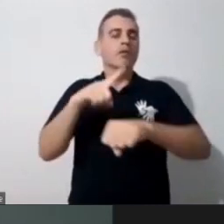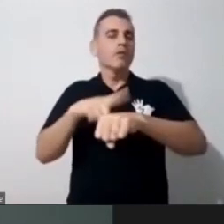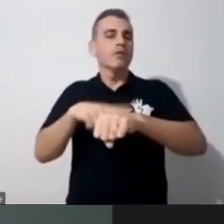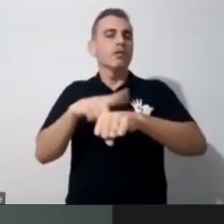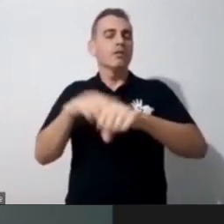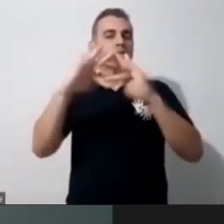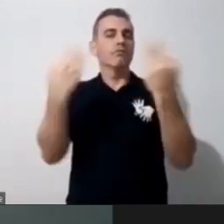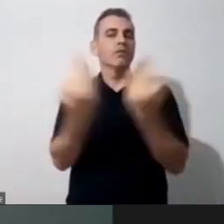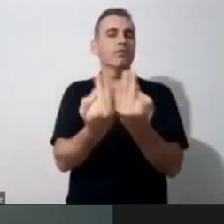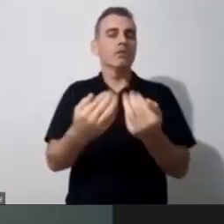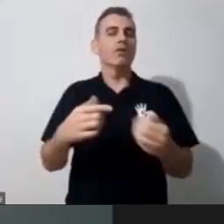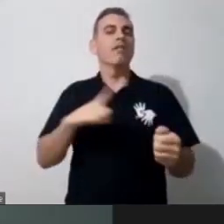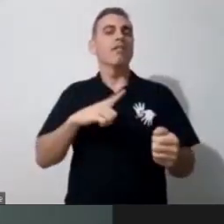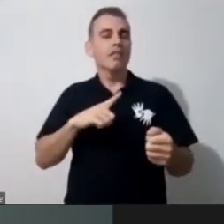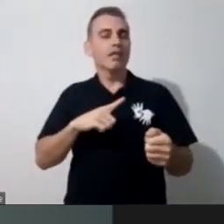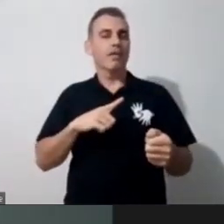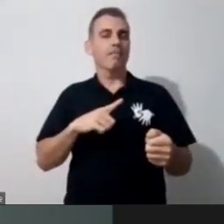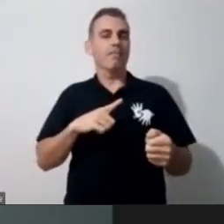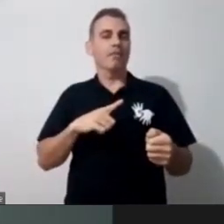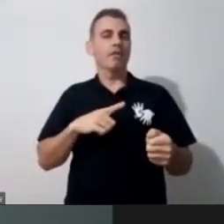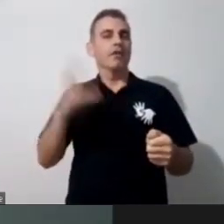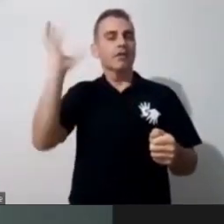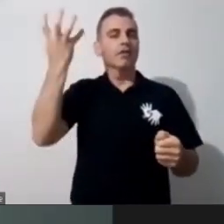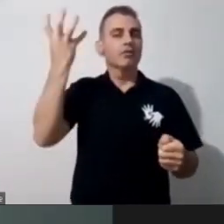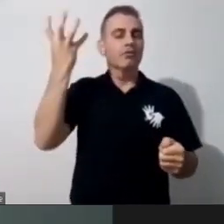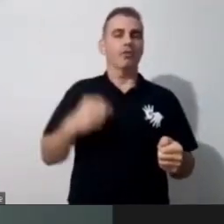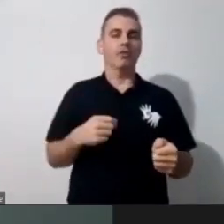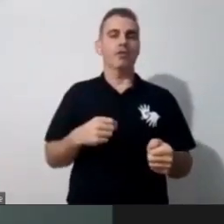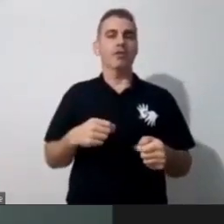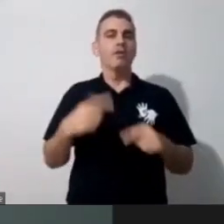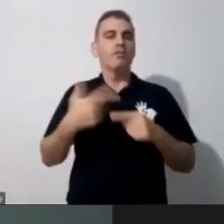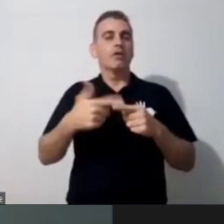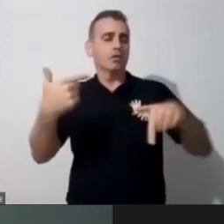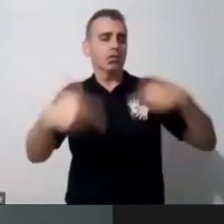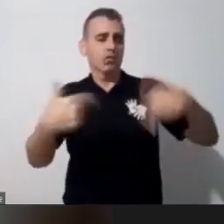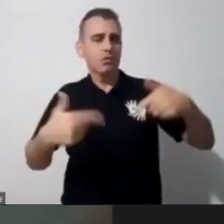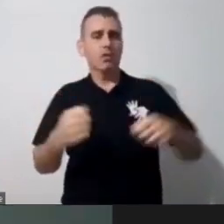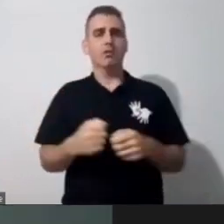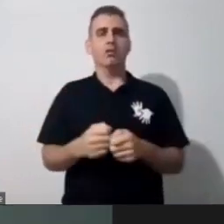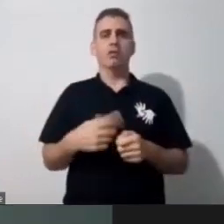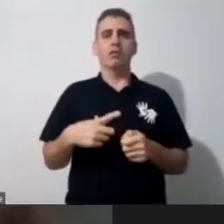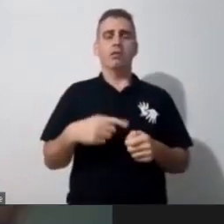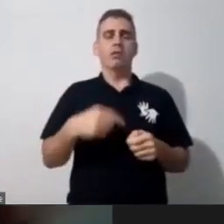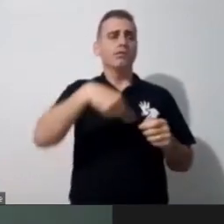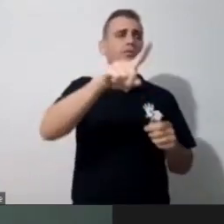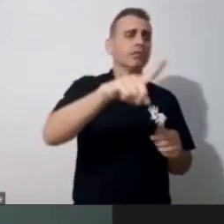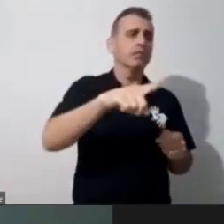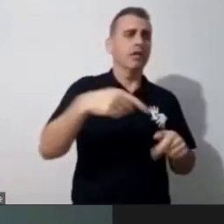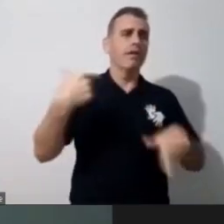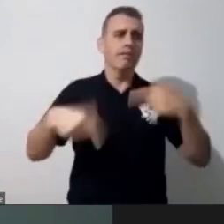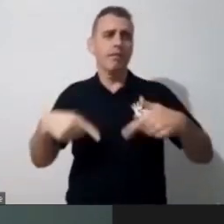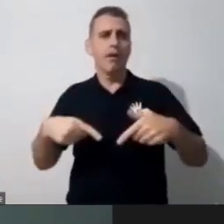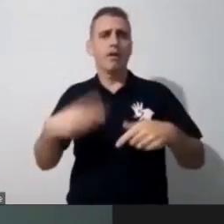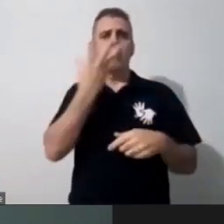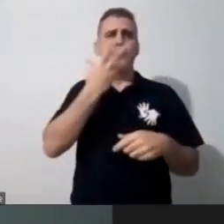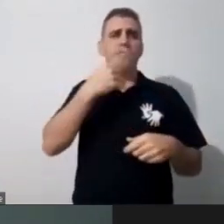também se colocou nesse momento, né, porque quando a gente não está, a gente sai, a gente deixa o filho na escola, ou na creche, ou os que são grandes, ou os que são pequenos,